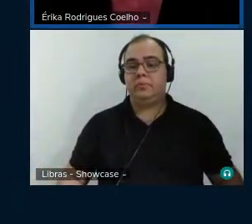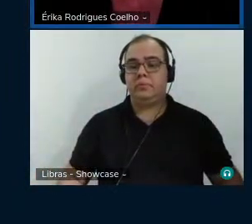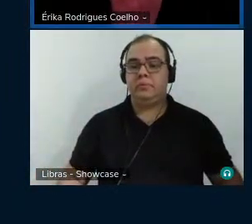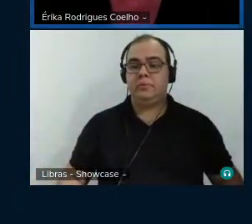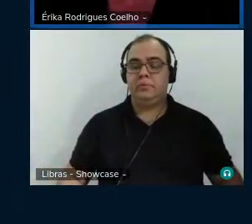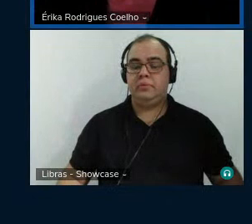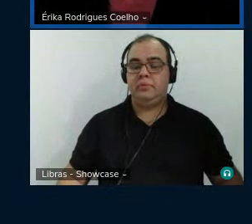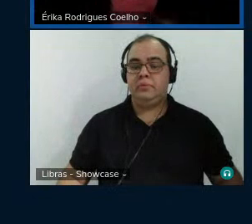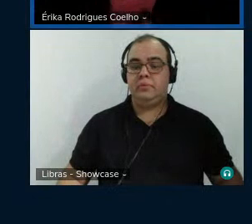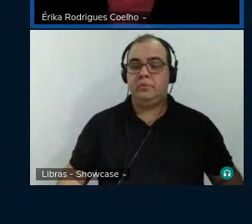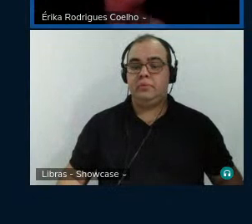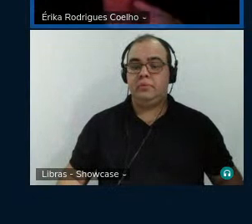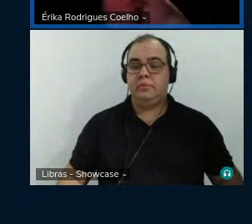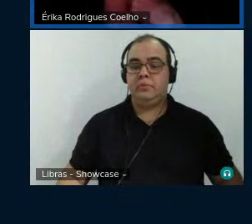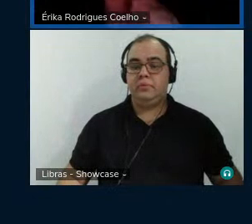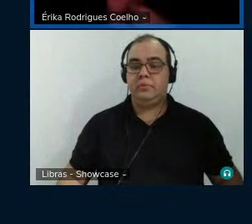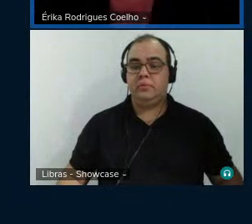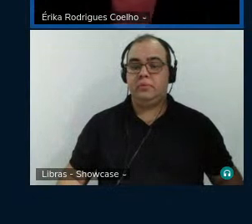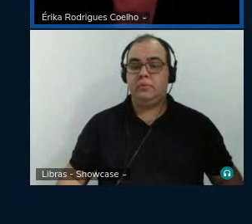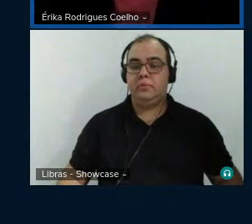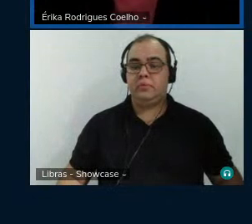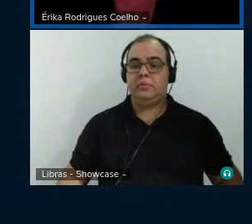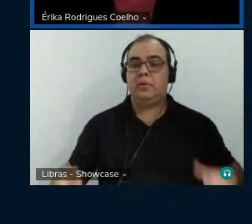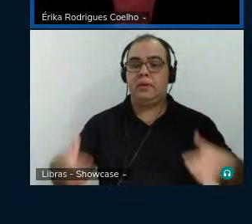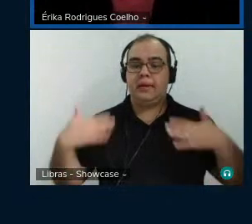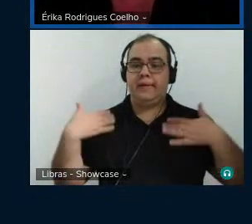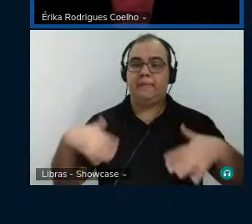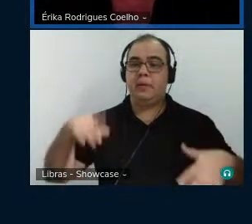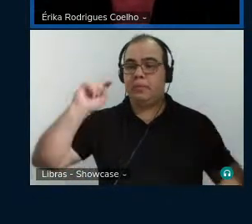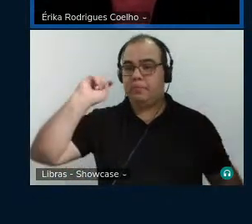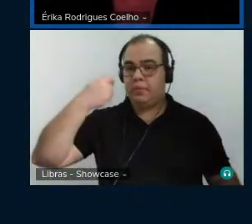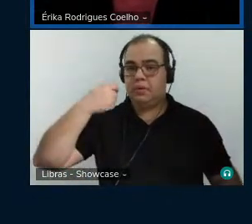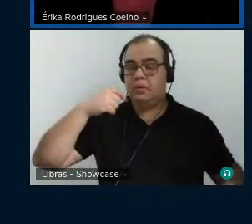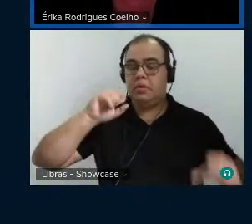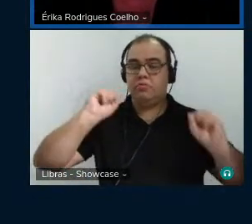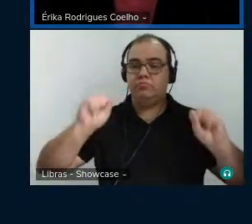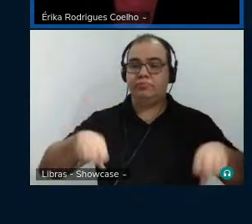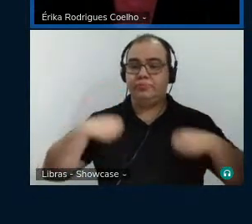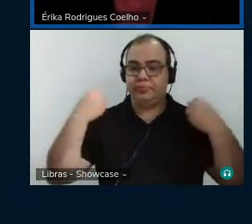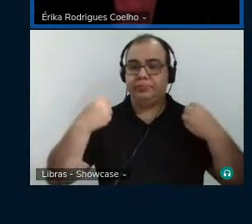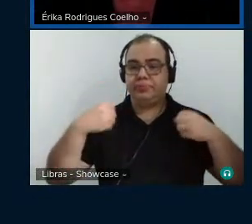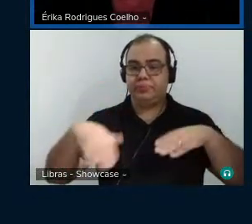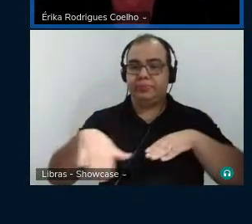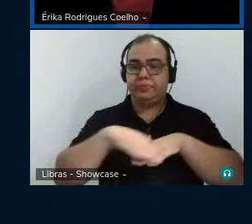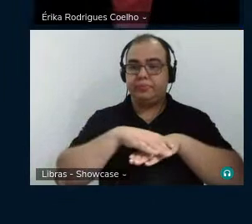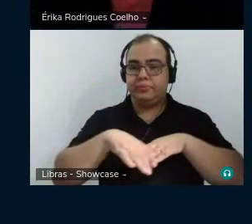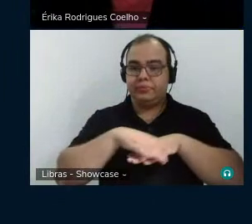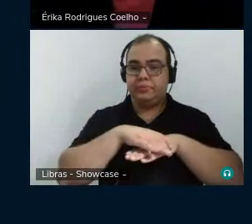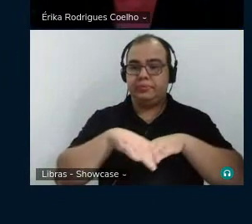e estou de camiseta preta, mala, calça jeans e tênis.